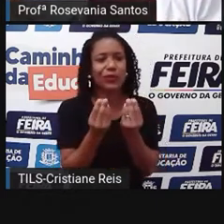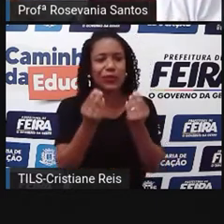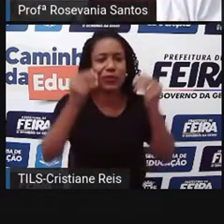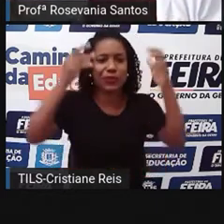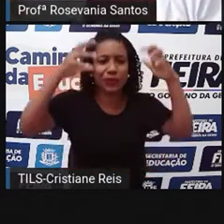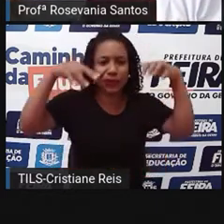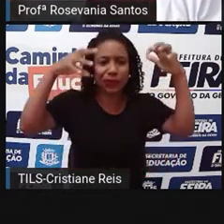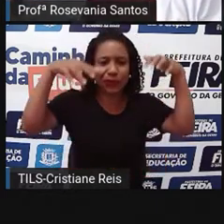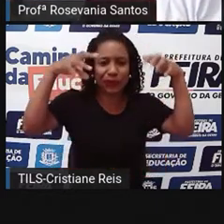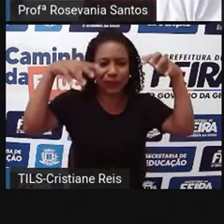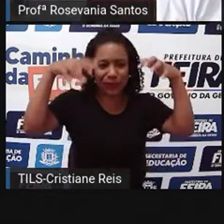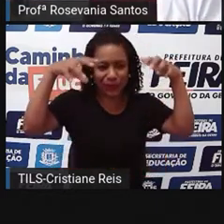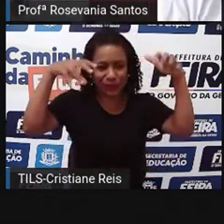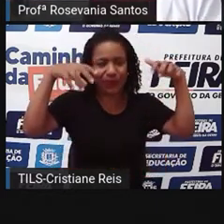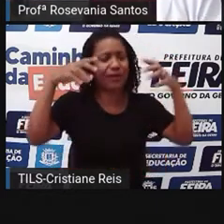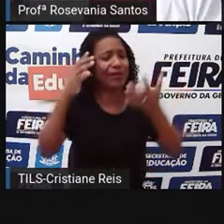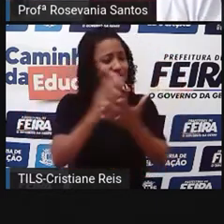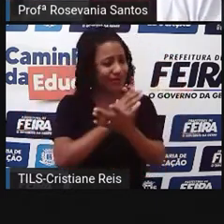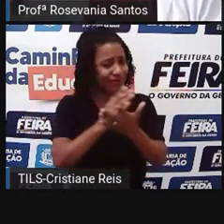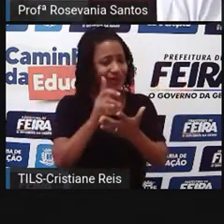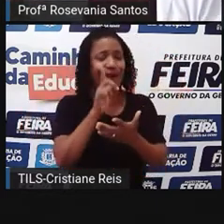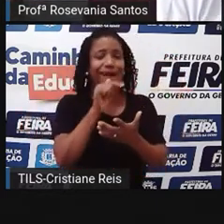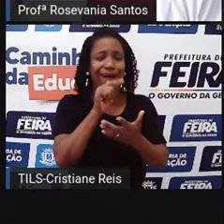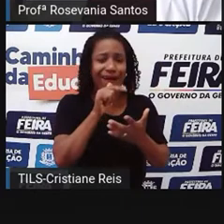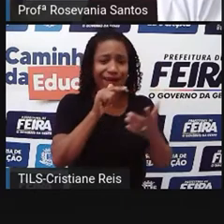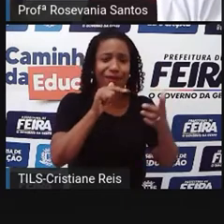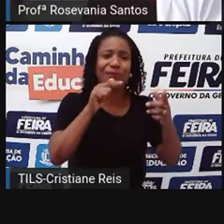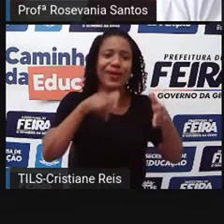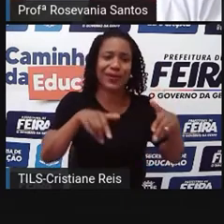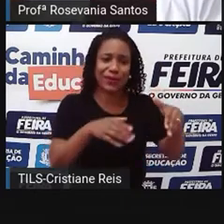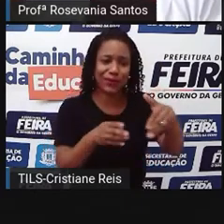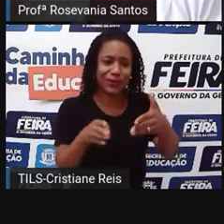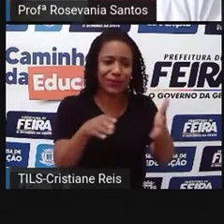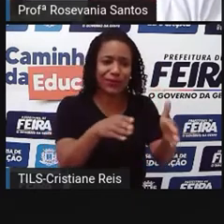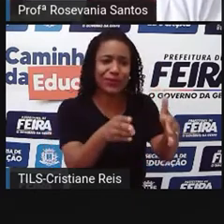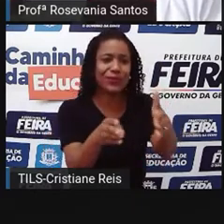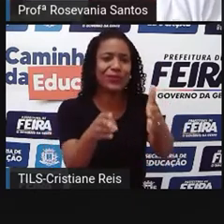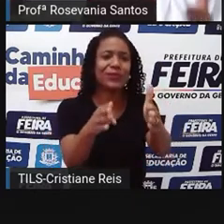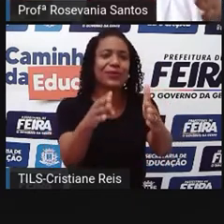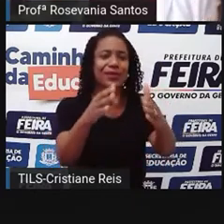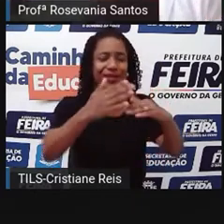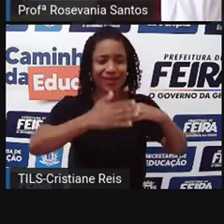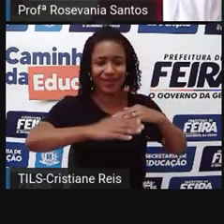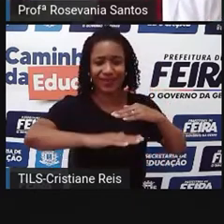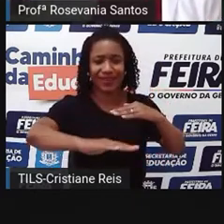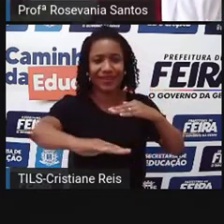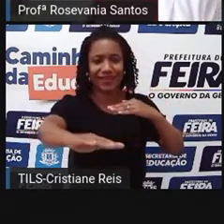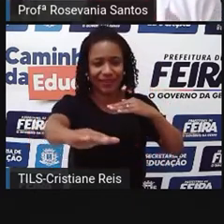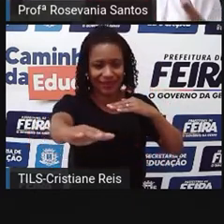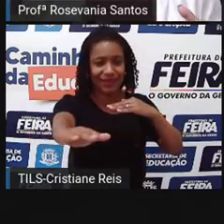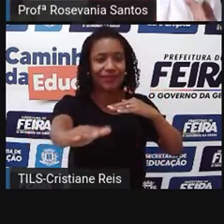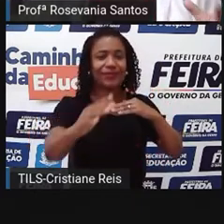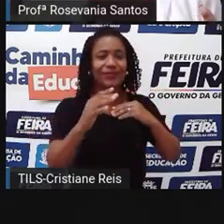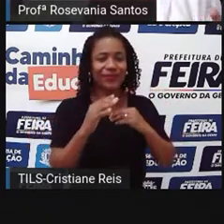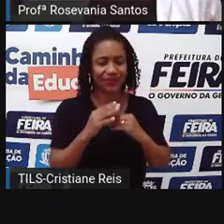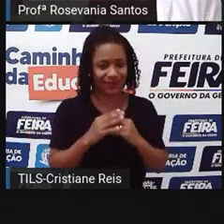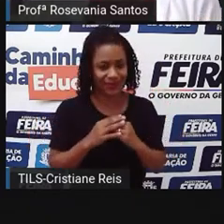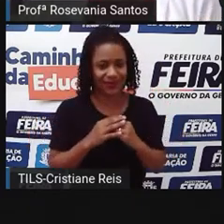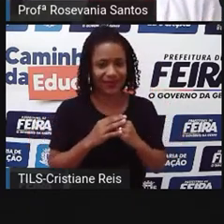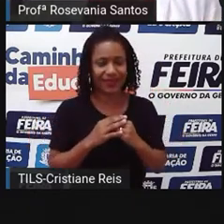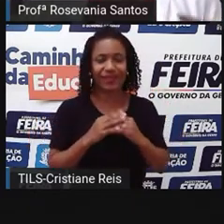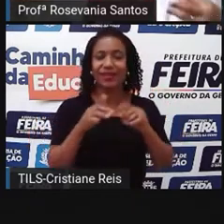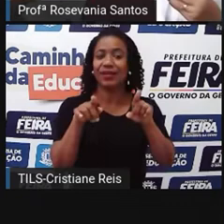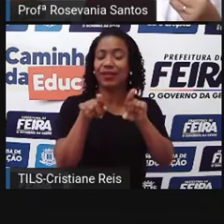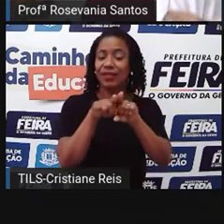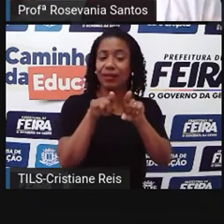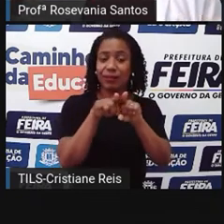parecida até com a parte da Zona da Mata, vamos dizer assim, um porte até um pouco menor, porque já está começando a ter mais espaço